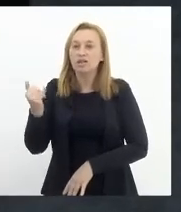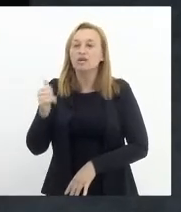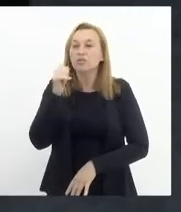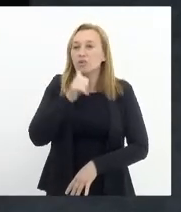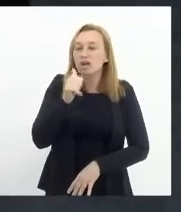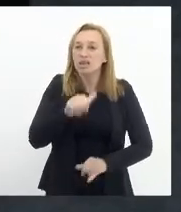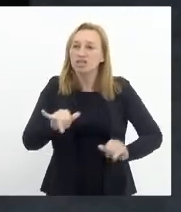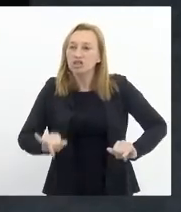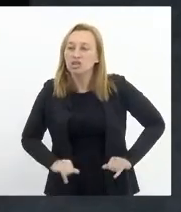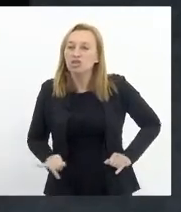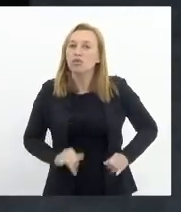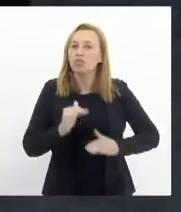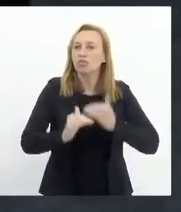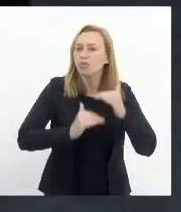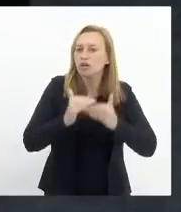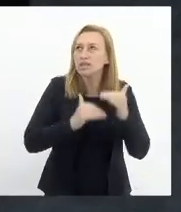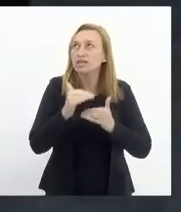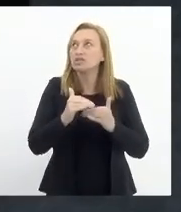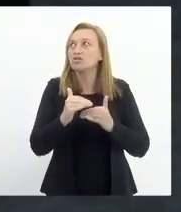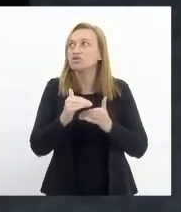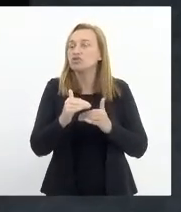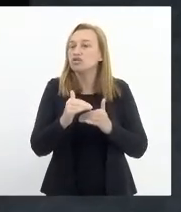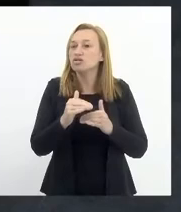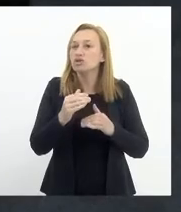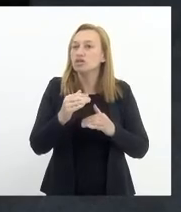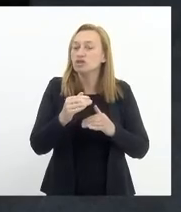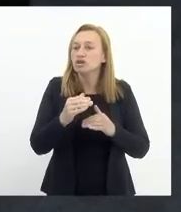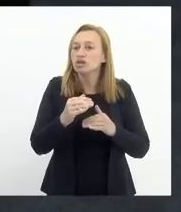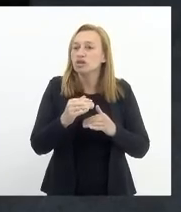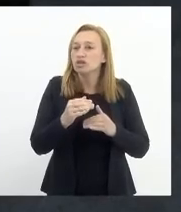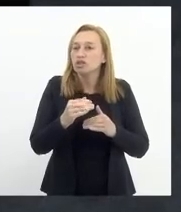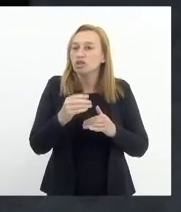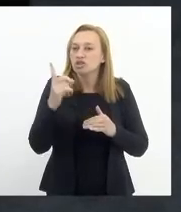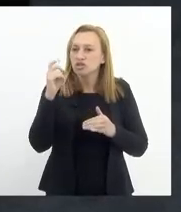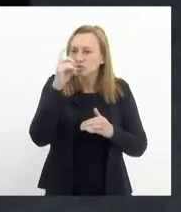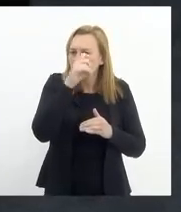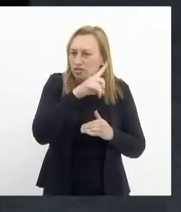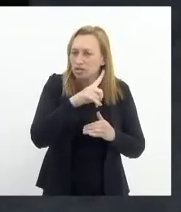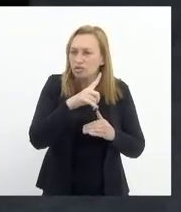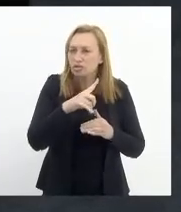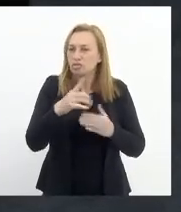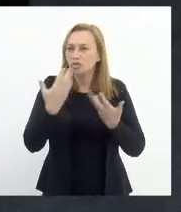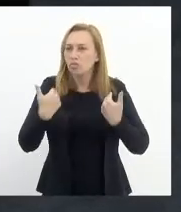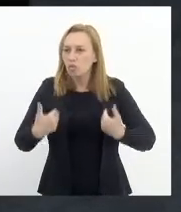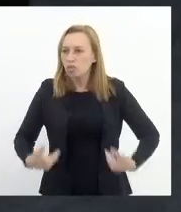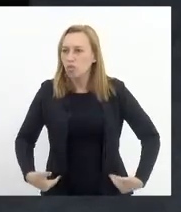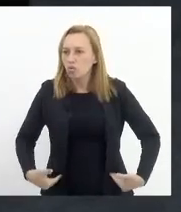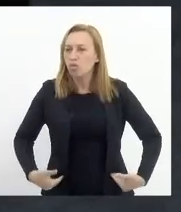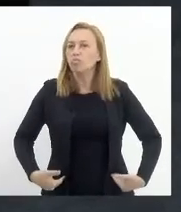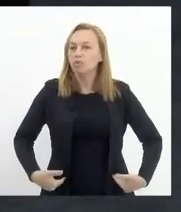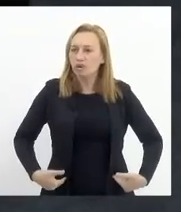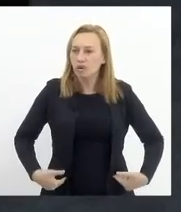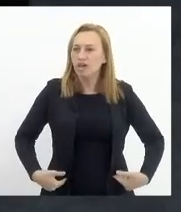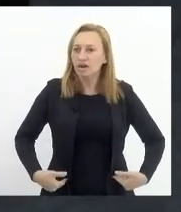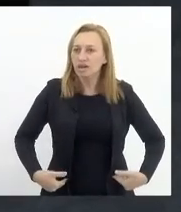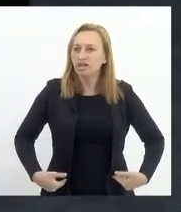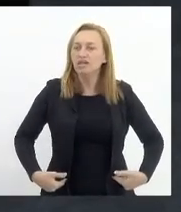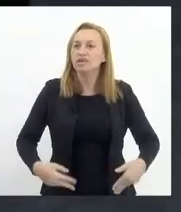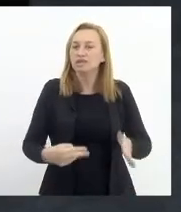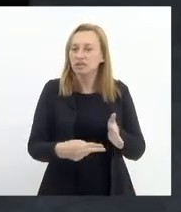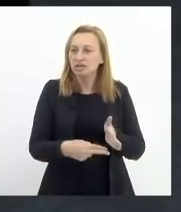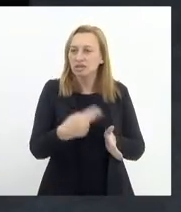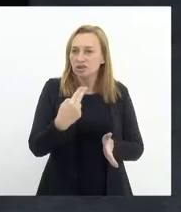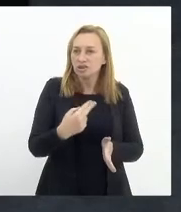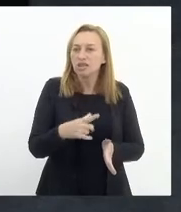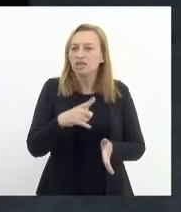sofrem com um processo super devastador em seus corpos e, sem dúvida nenhuma, poder ter